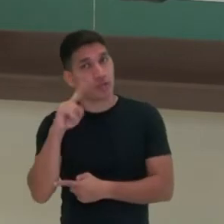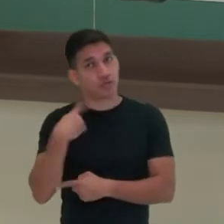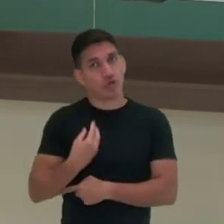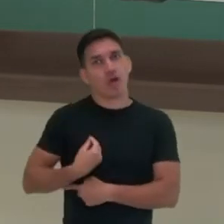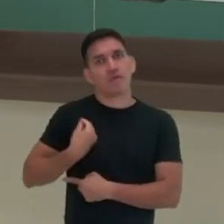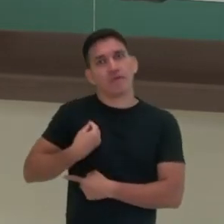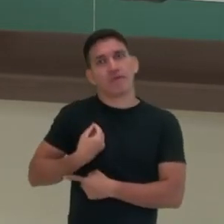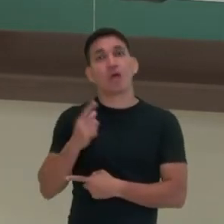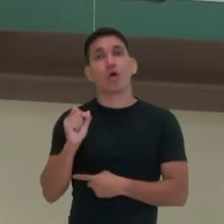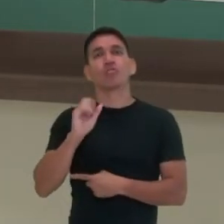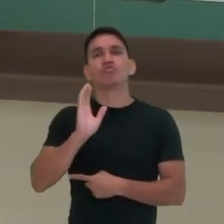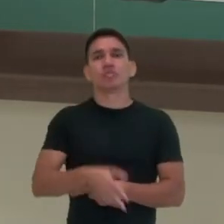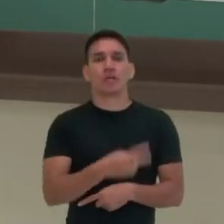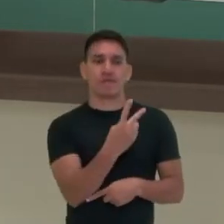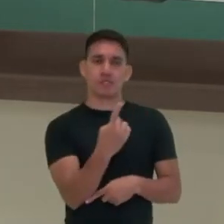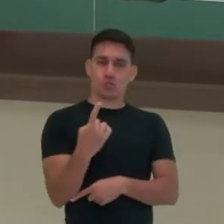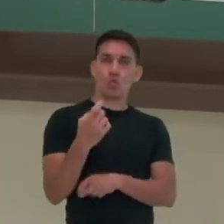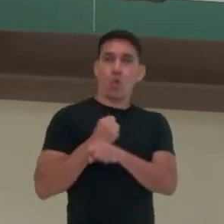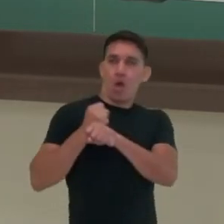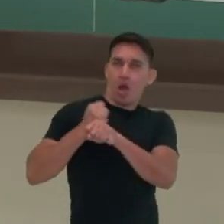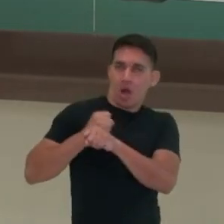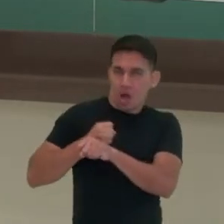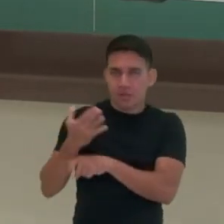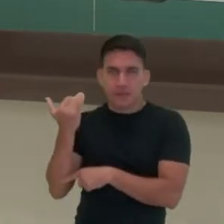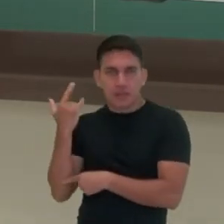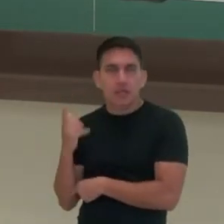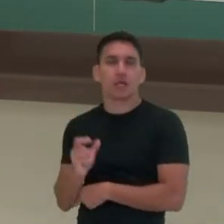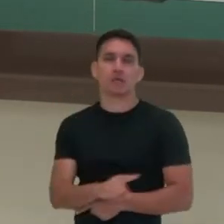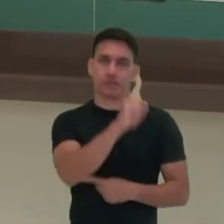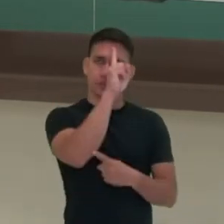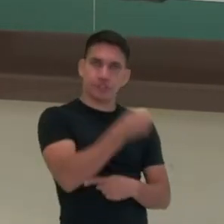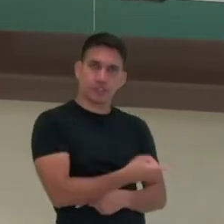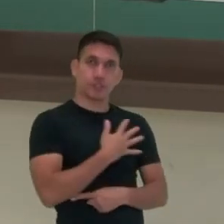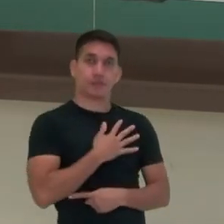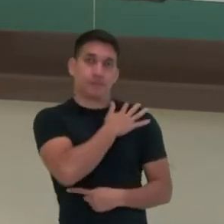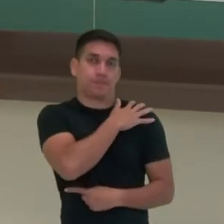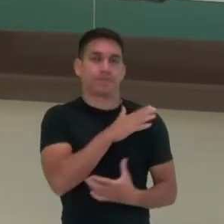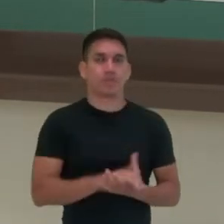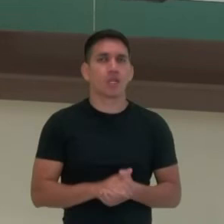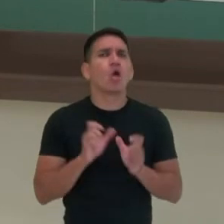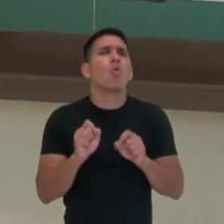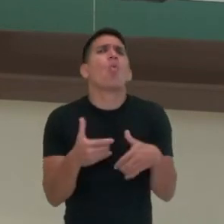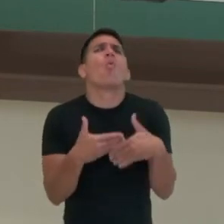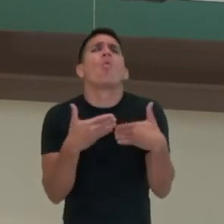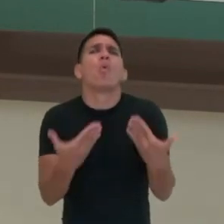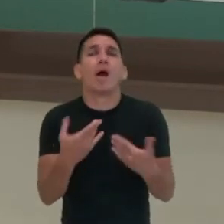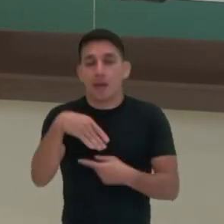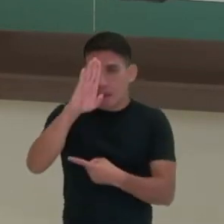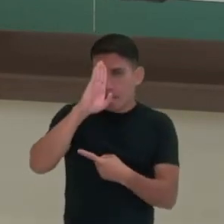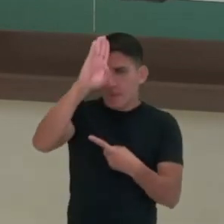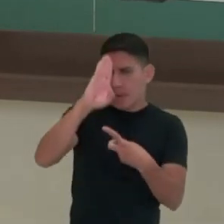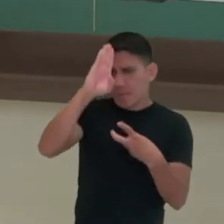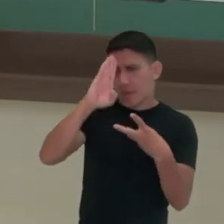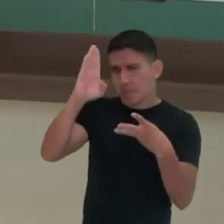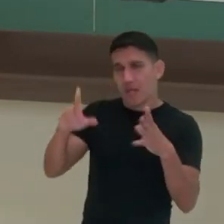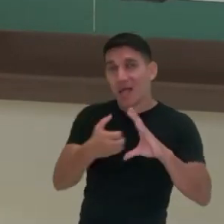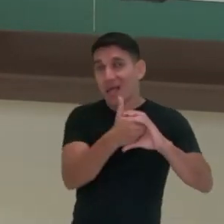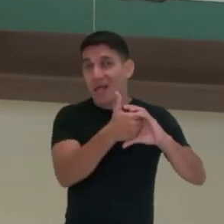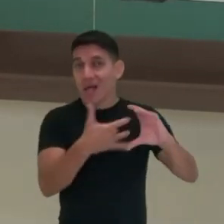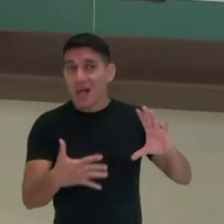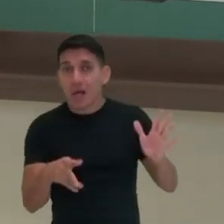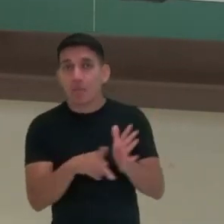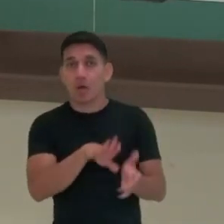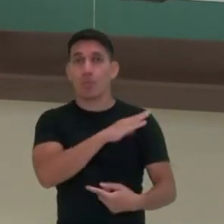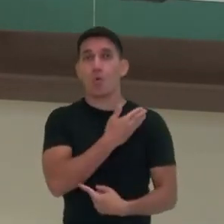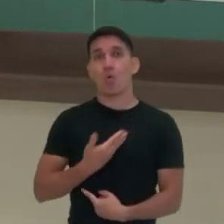vivemos por 21 anos numa ditadura militar. E quais são as principais características dos